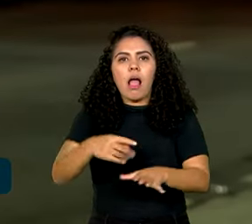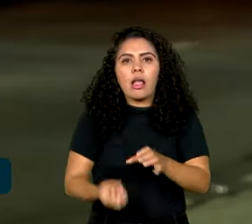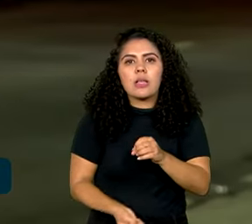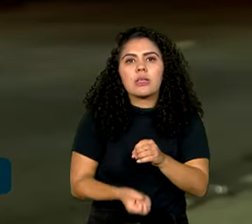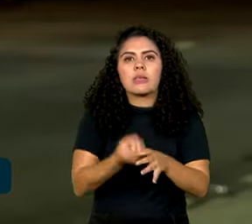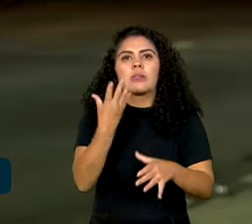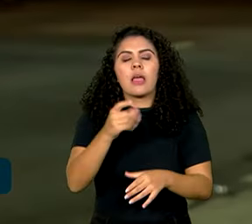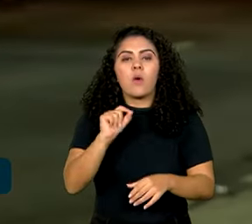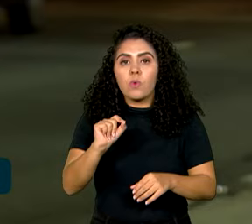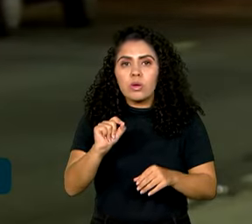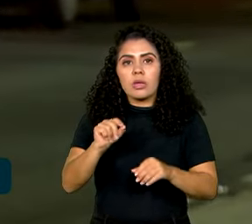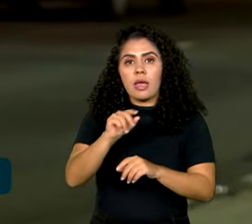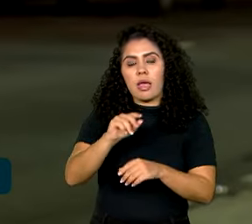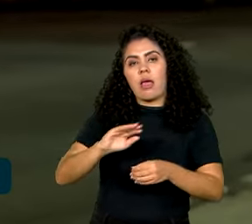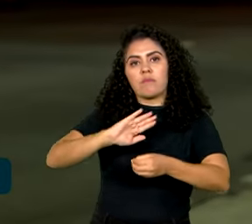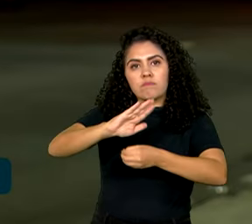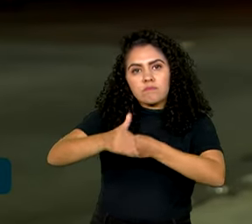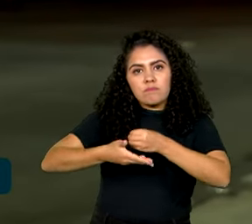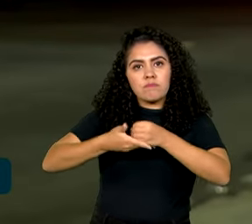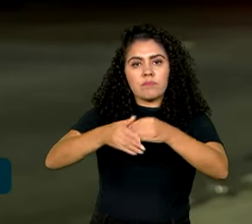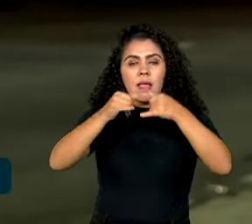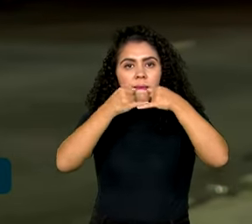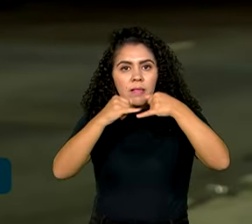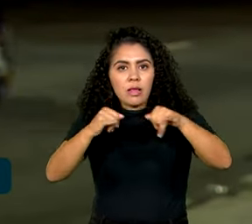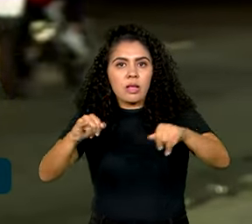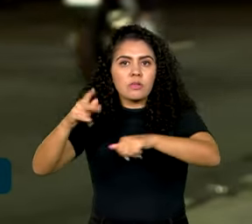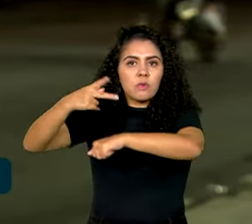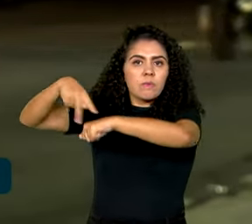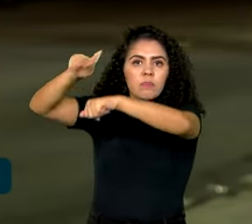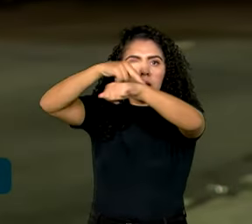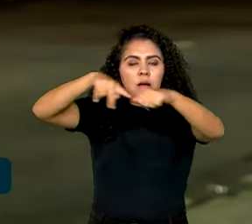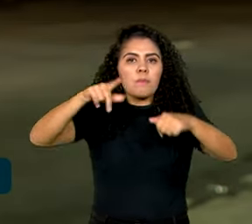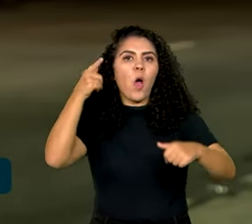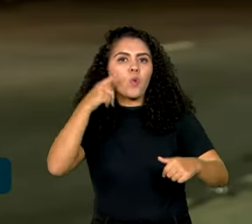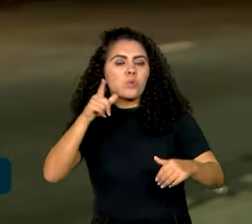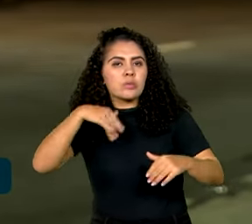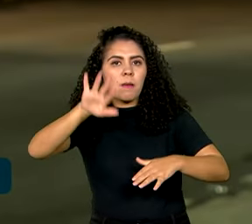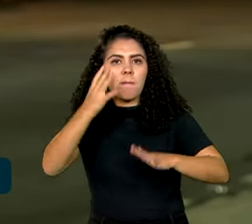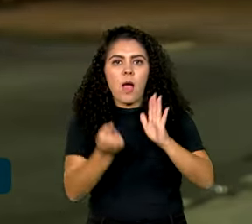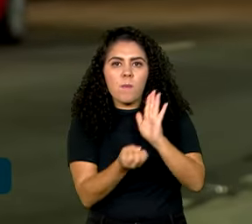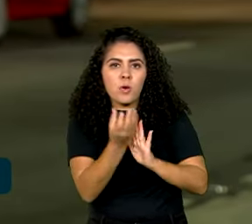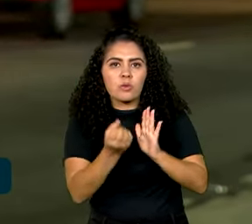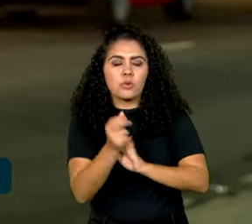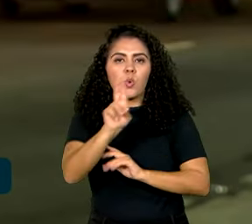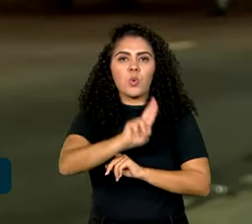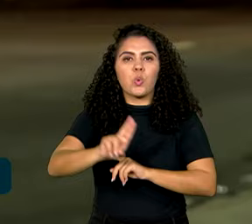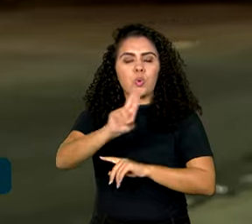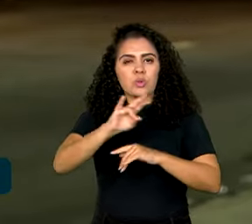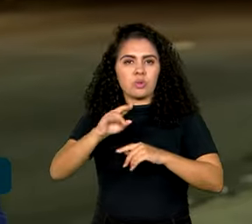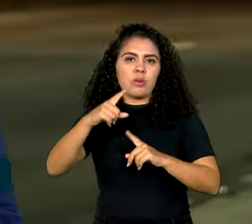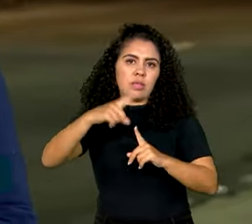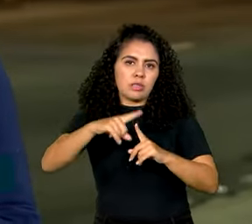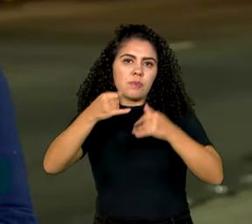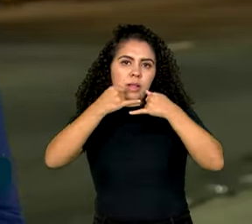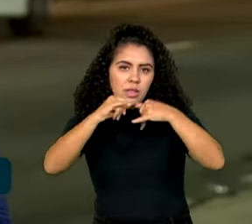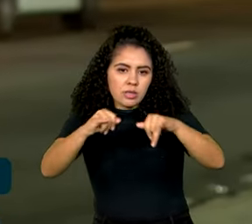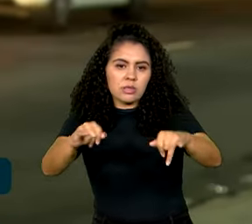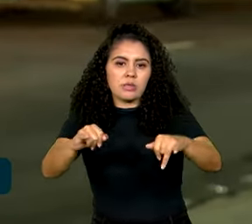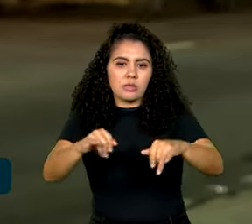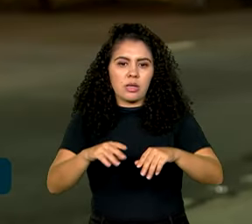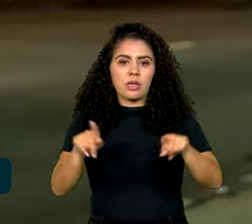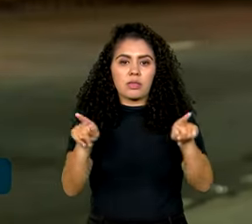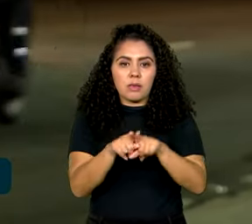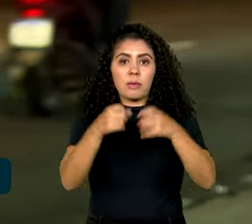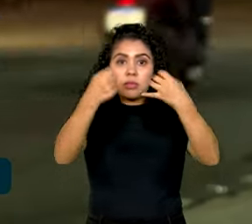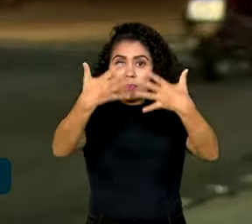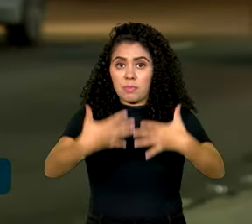cinturão de bioenergia nos países tropicais para aumentar a produção e o consumo desse tipo de energia. Alexandre Silveira destacou que o Brasil